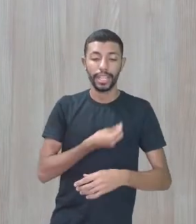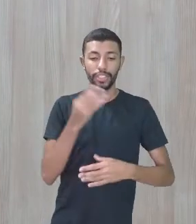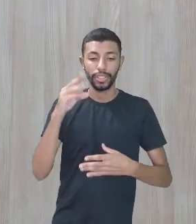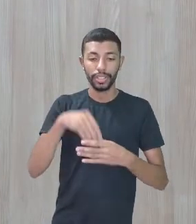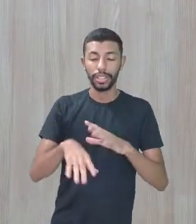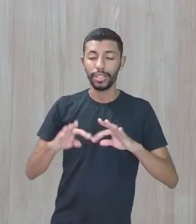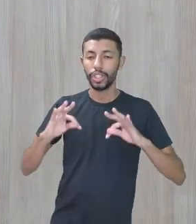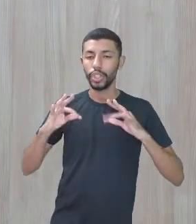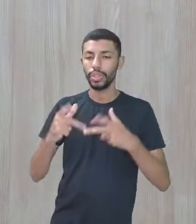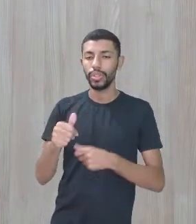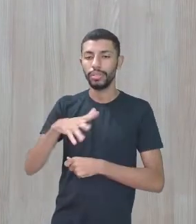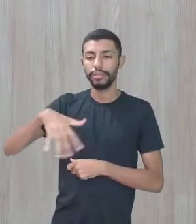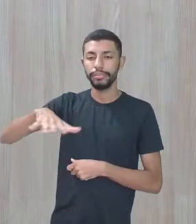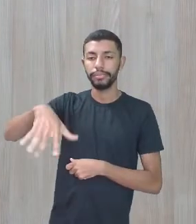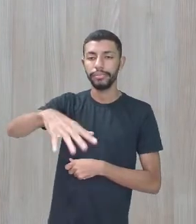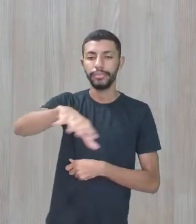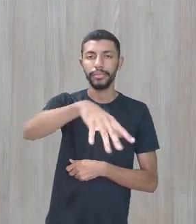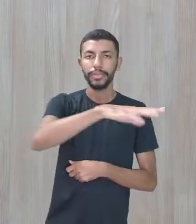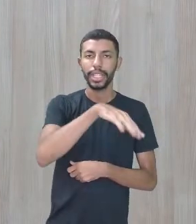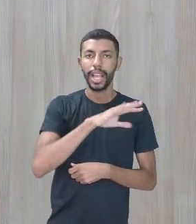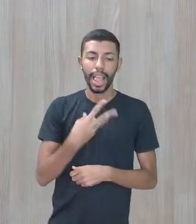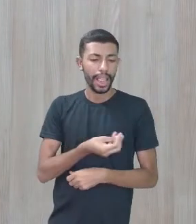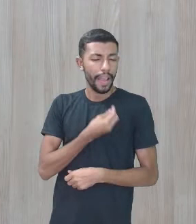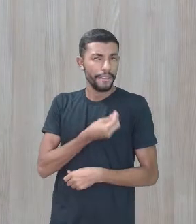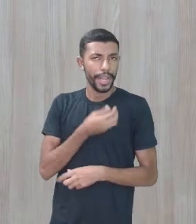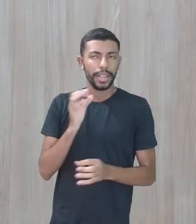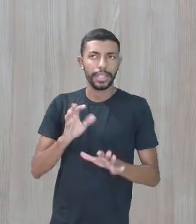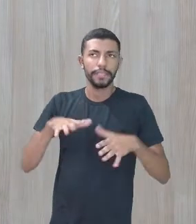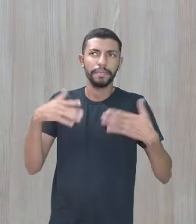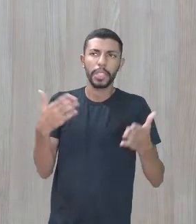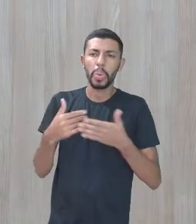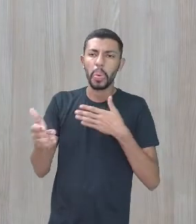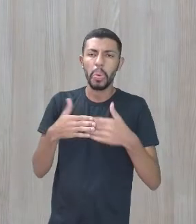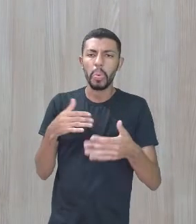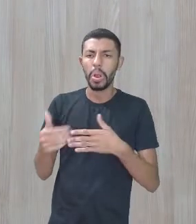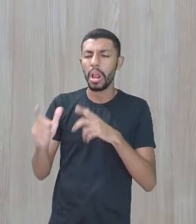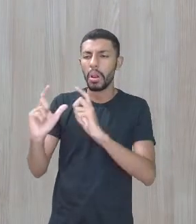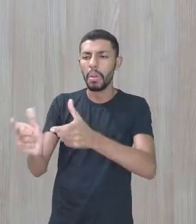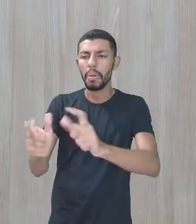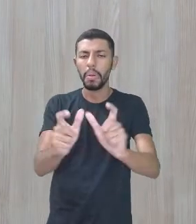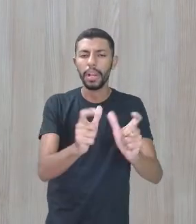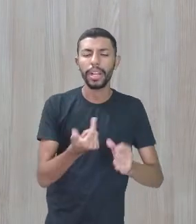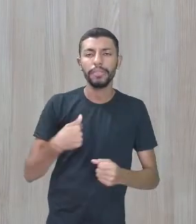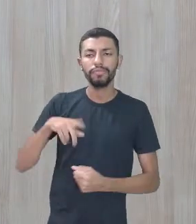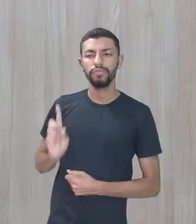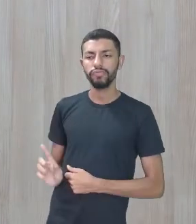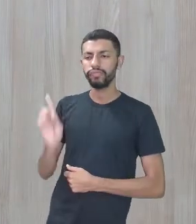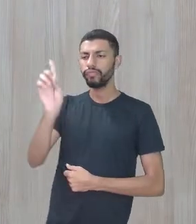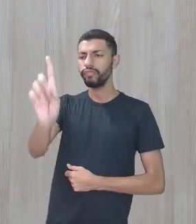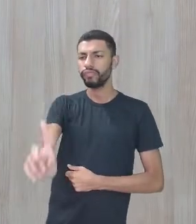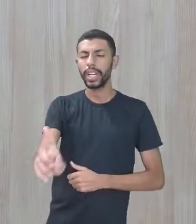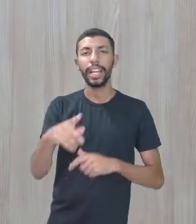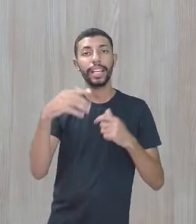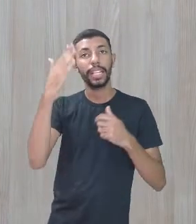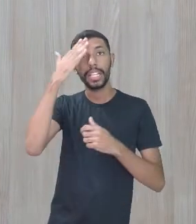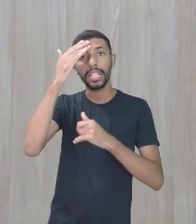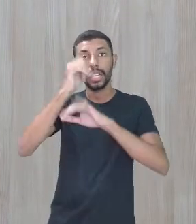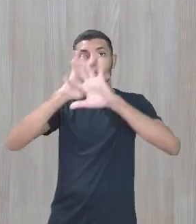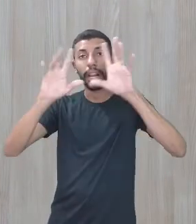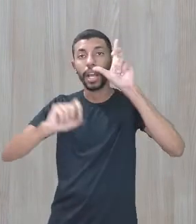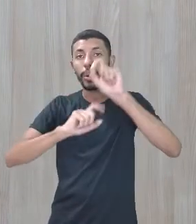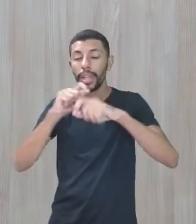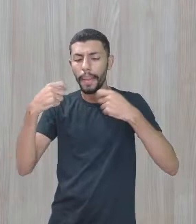conviver. Então, quando ele chegar em qualquer ambiente, ele entende que precisamos dar atenção,